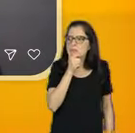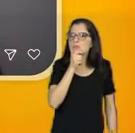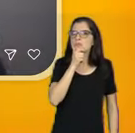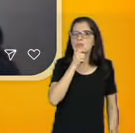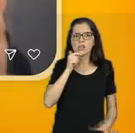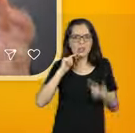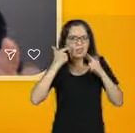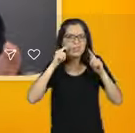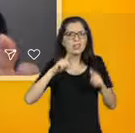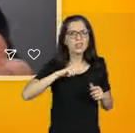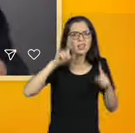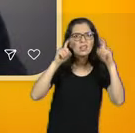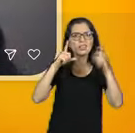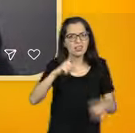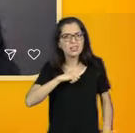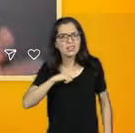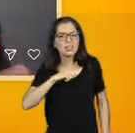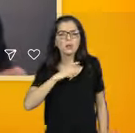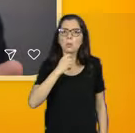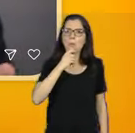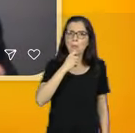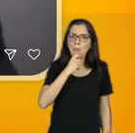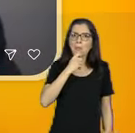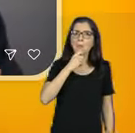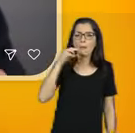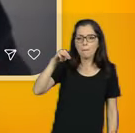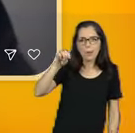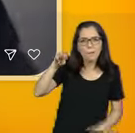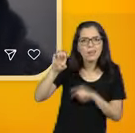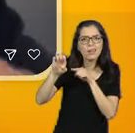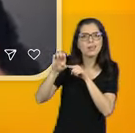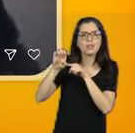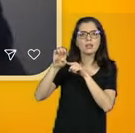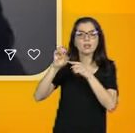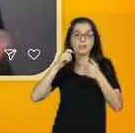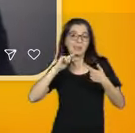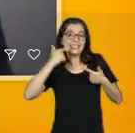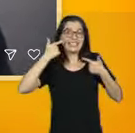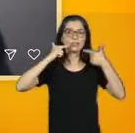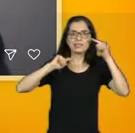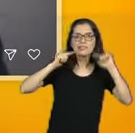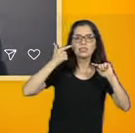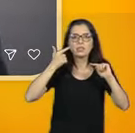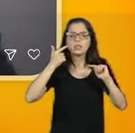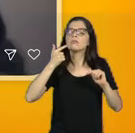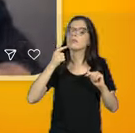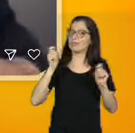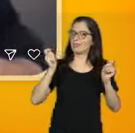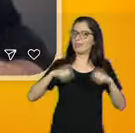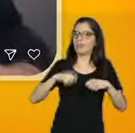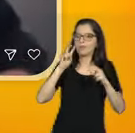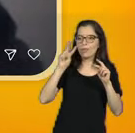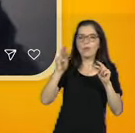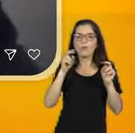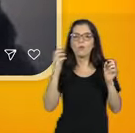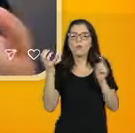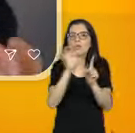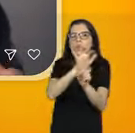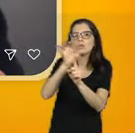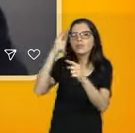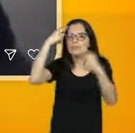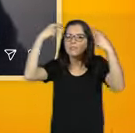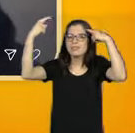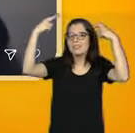meme, o emoticon, são coisas muito legais. Eles estimulam a nossa criatividade. É uma coisa que é